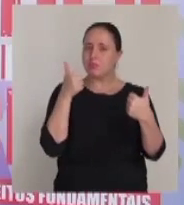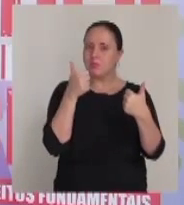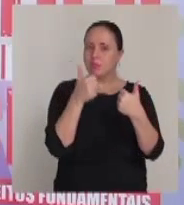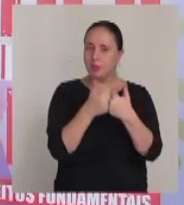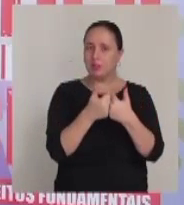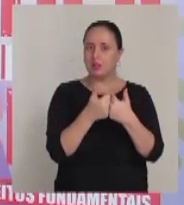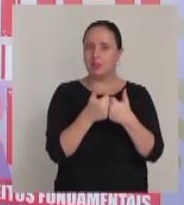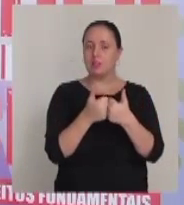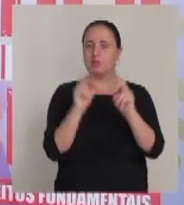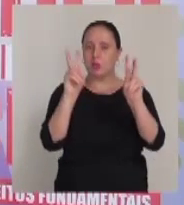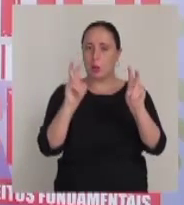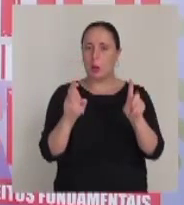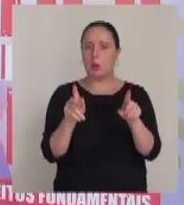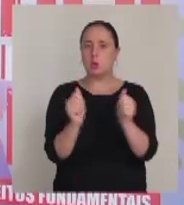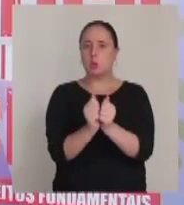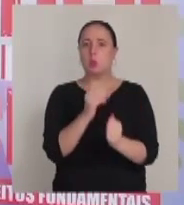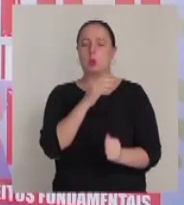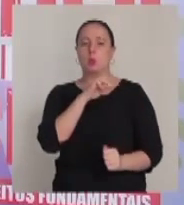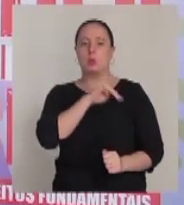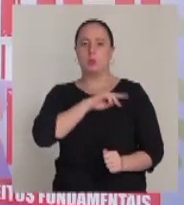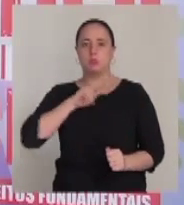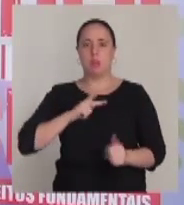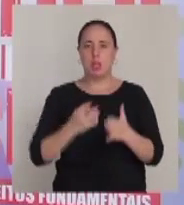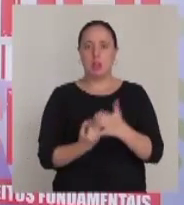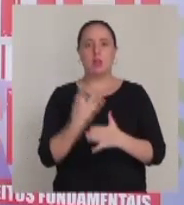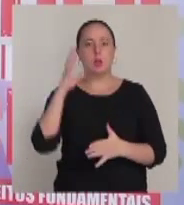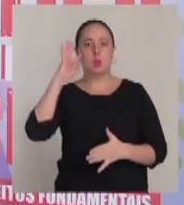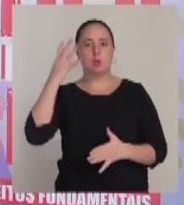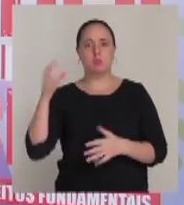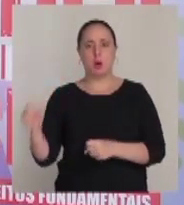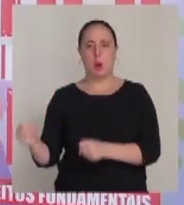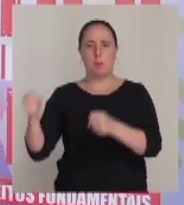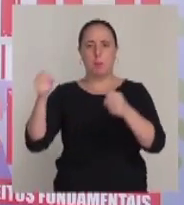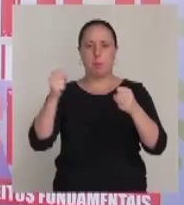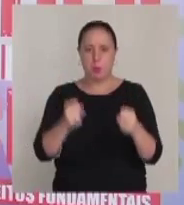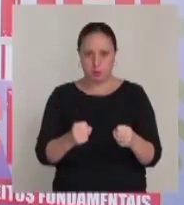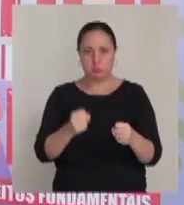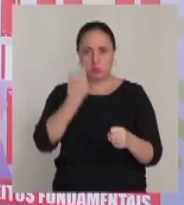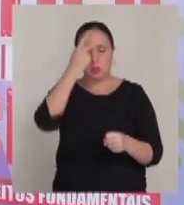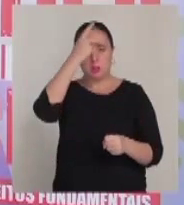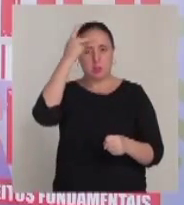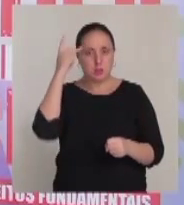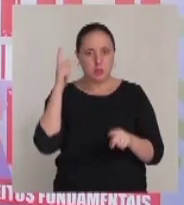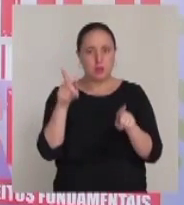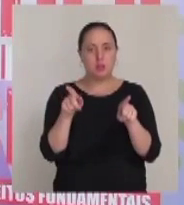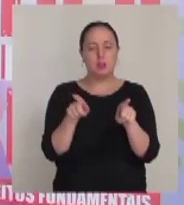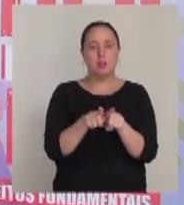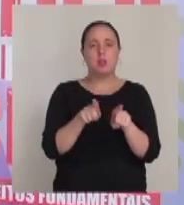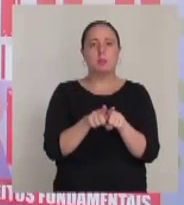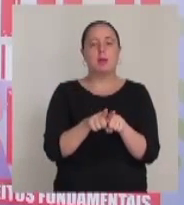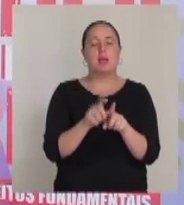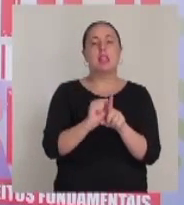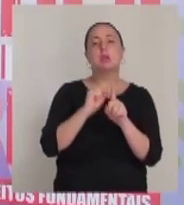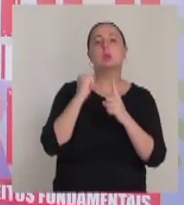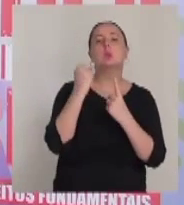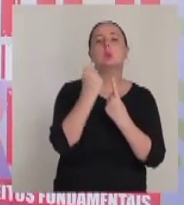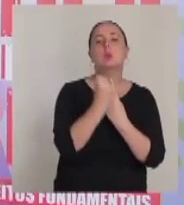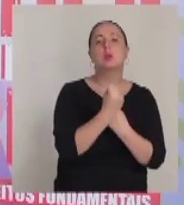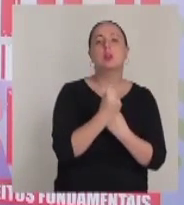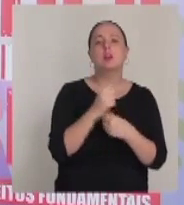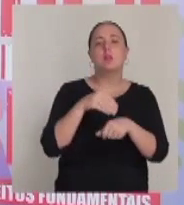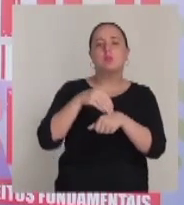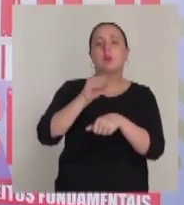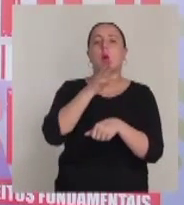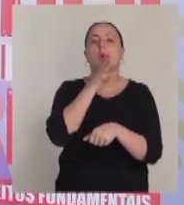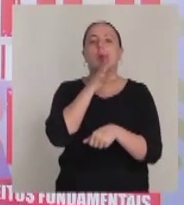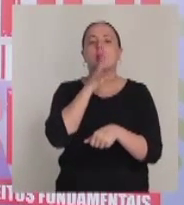iniciativa do Ministério Público e crie mecanismos de empoderamento das pessoas, de protagonismo social e